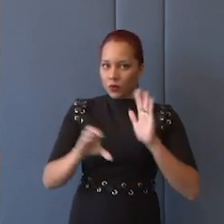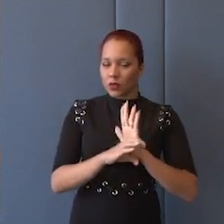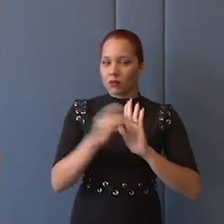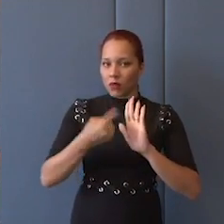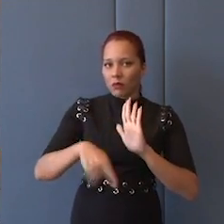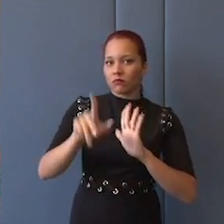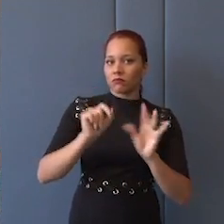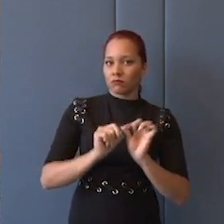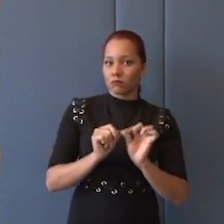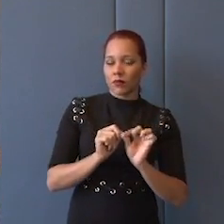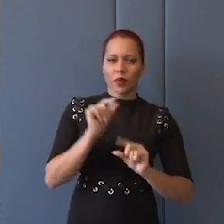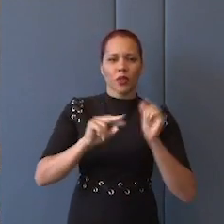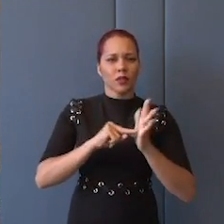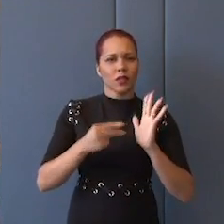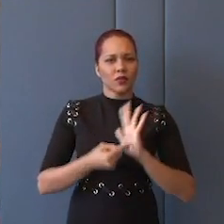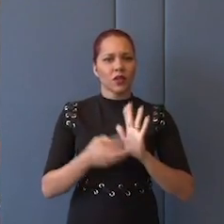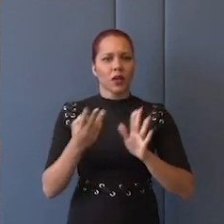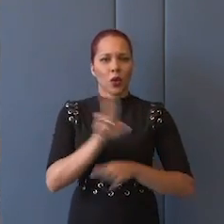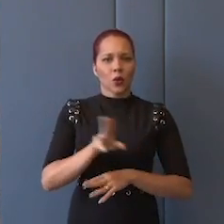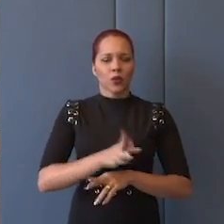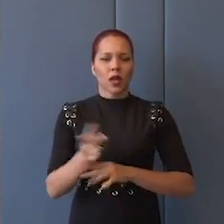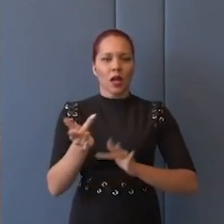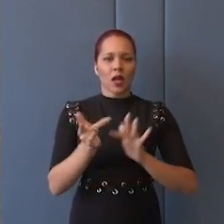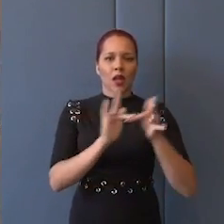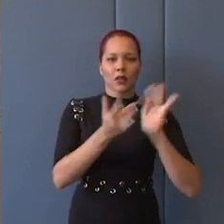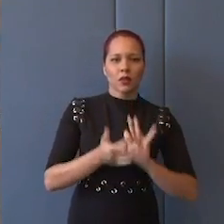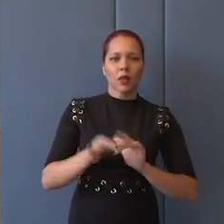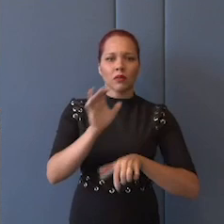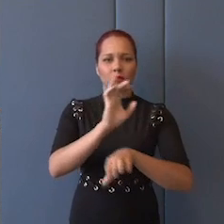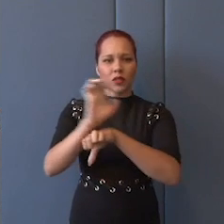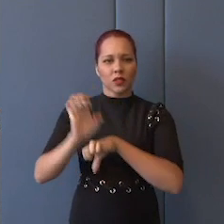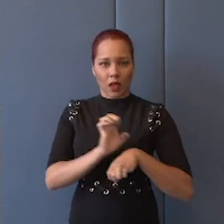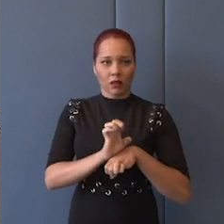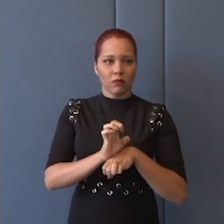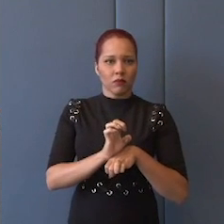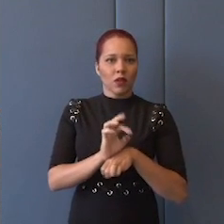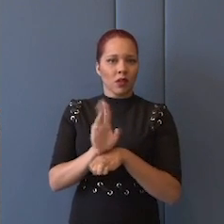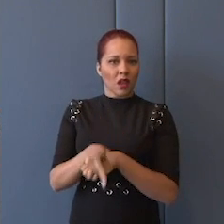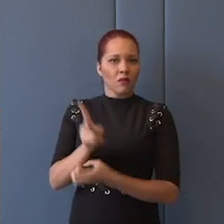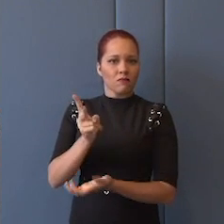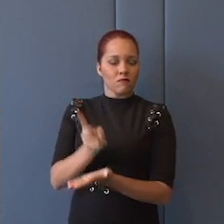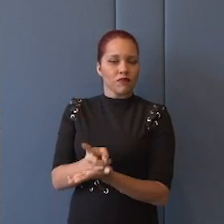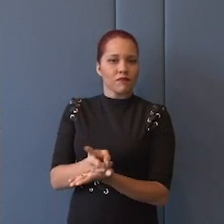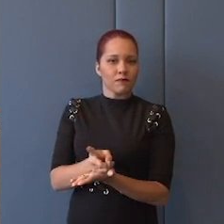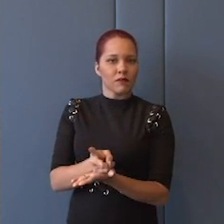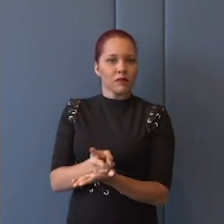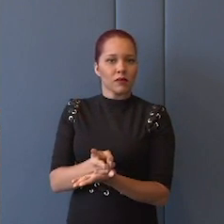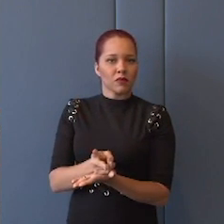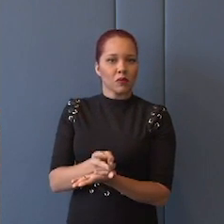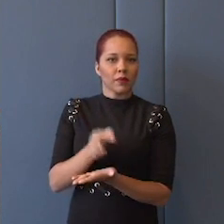Então, o que significa dizer que o relacionamento é entre Estados e não entre governos? Significa a petrificação. Quem quer a petrificação?